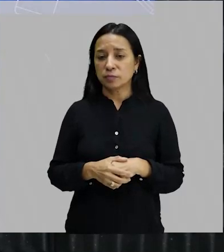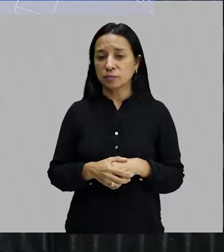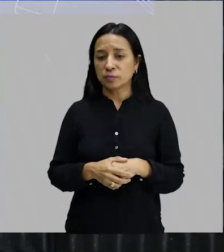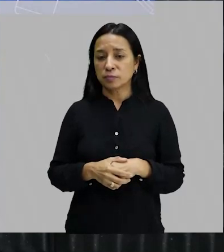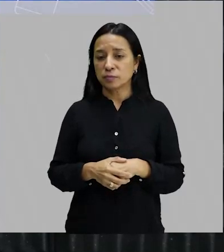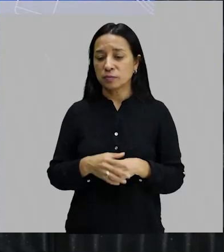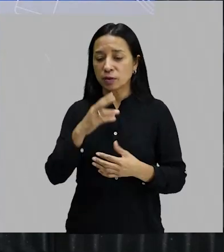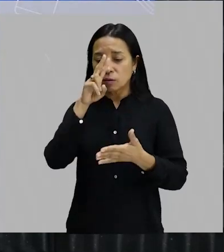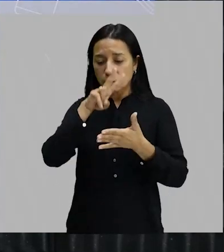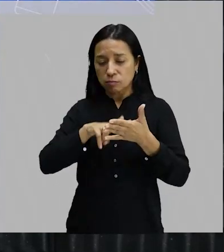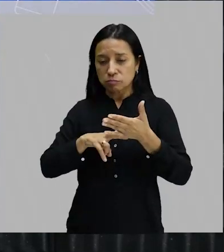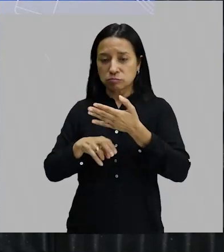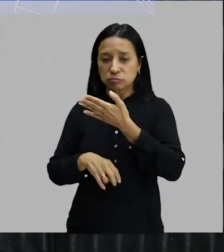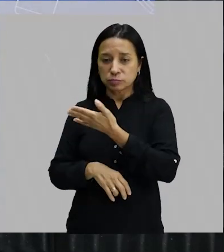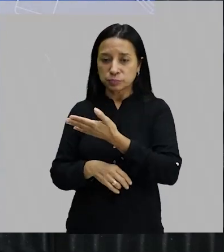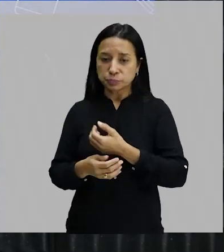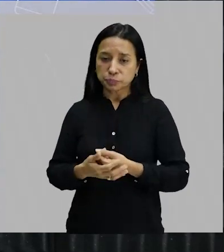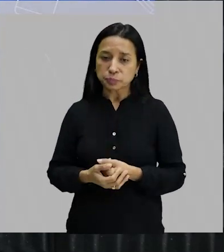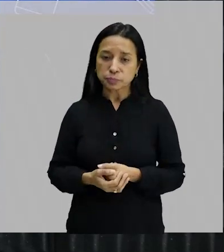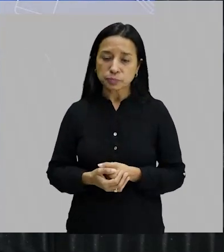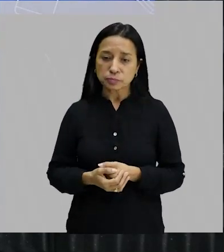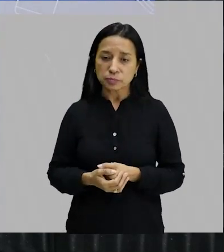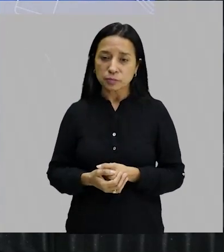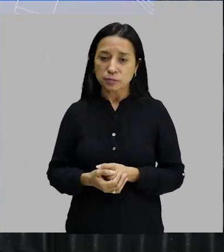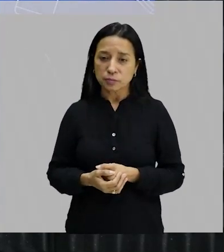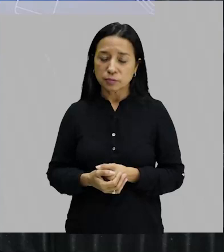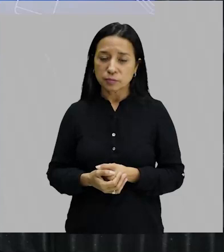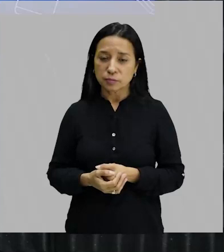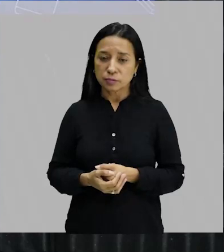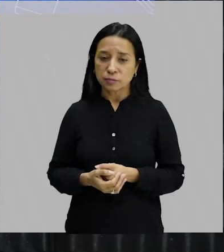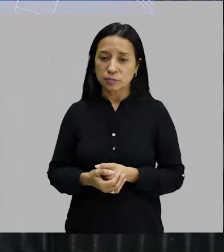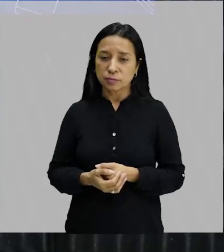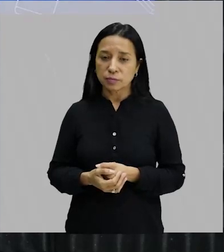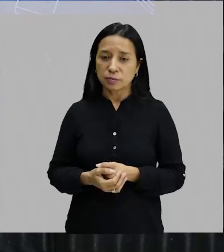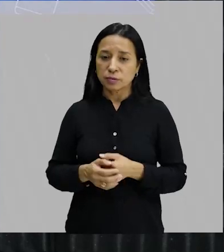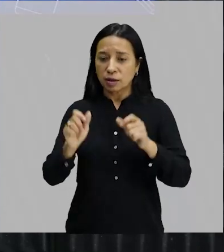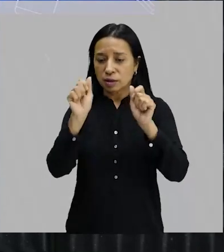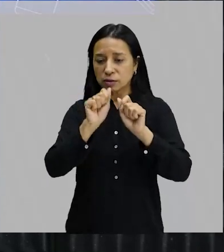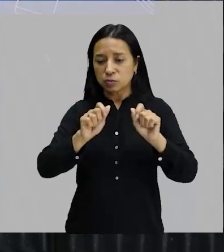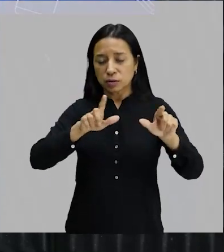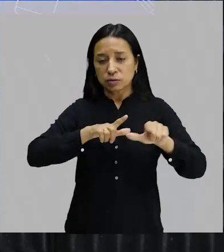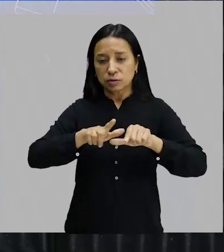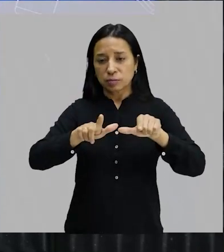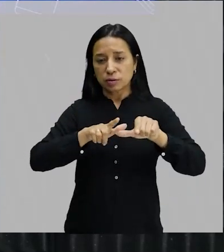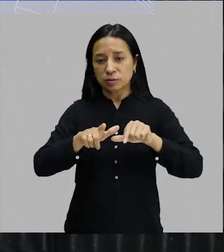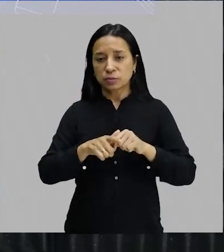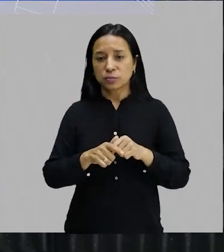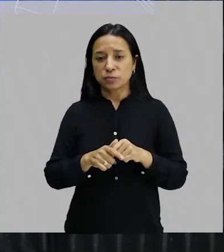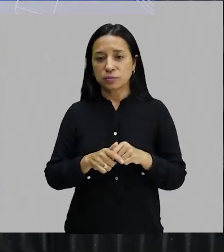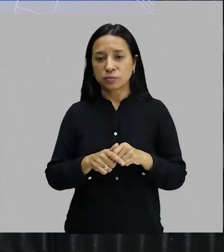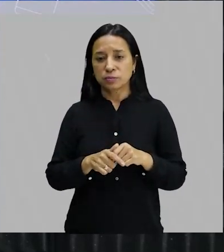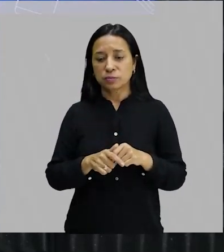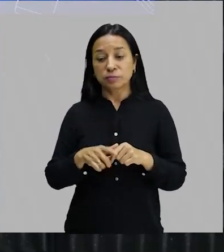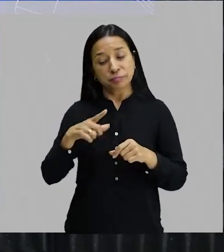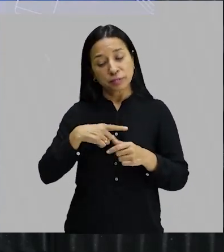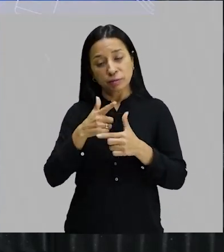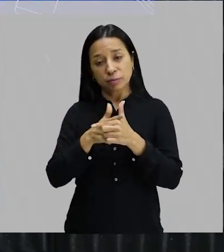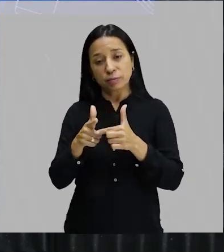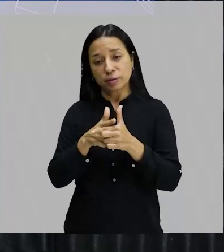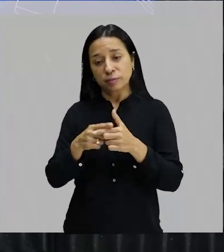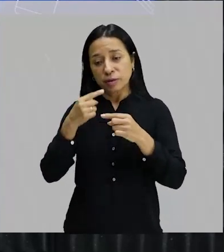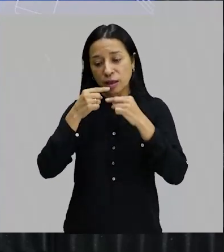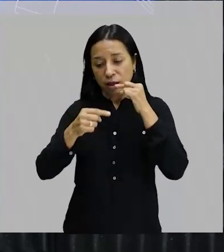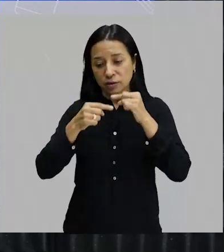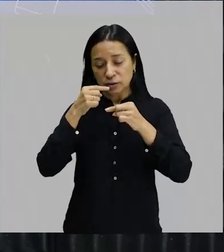da sociedade paulística. Agora, a estátua que mais criou o problema foi essa aqui, a estátua do trabalhador. Já vou mostrar para vocês o motivo. As